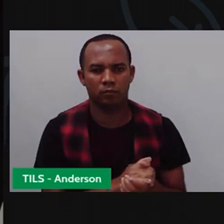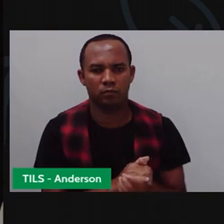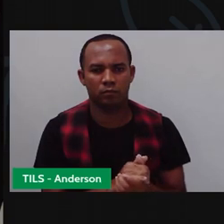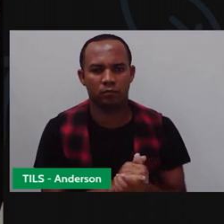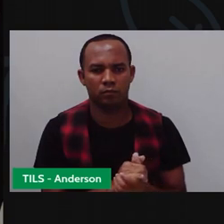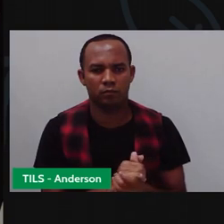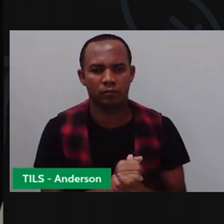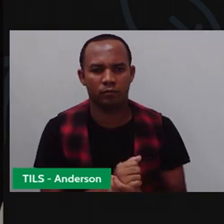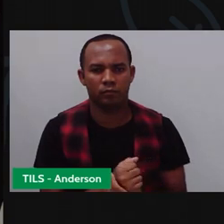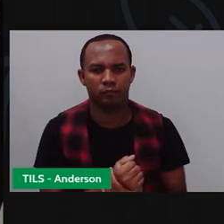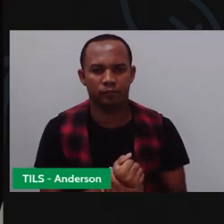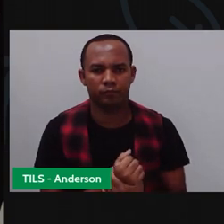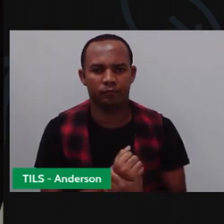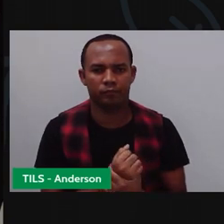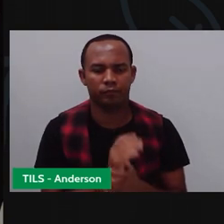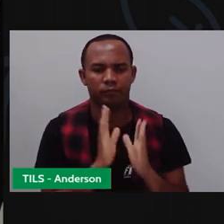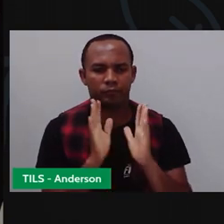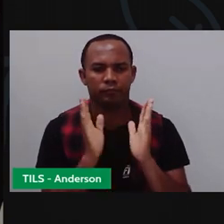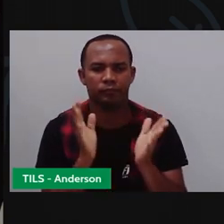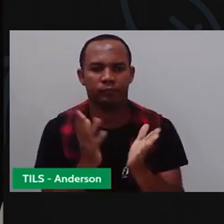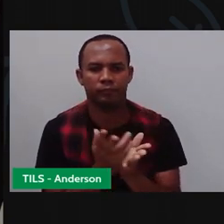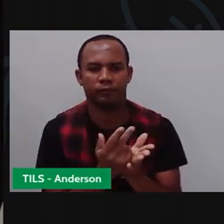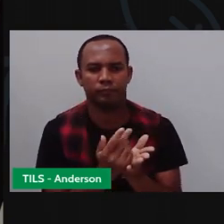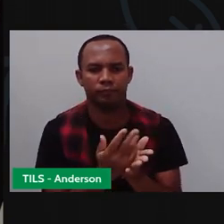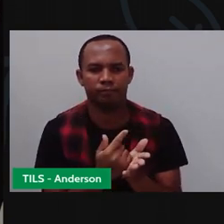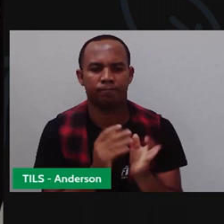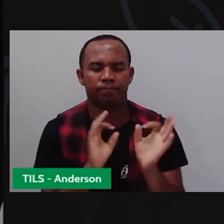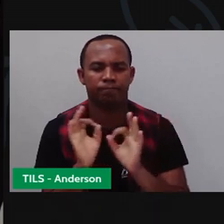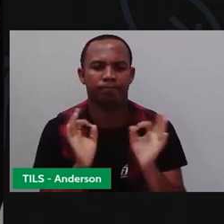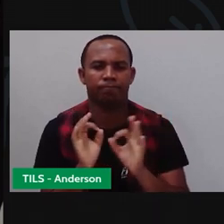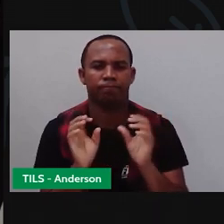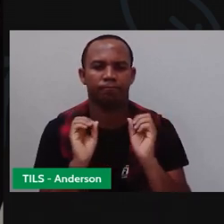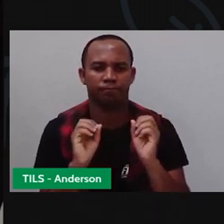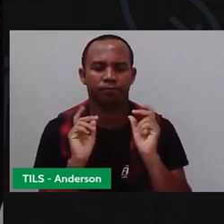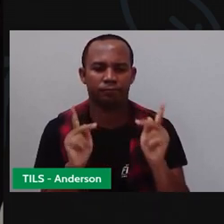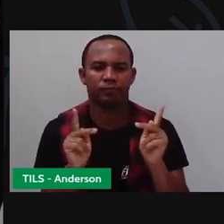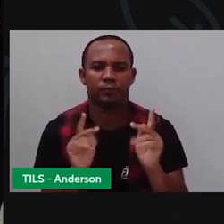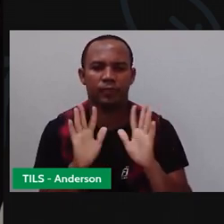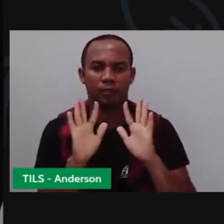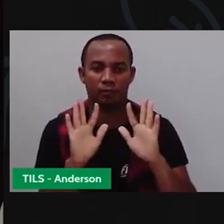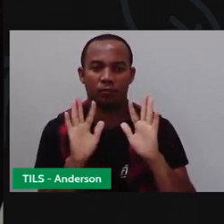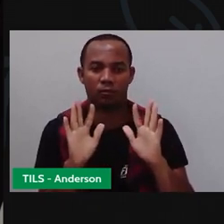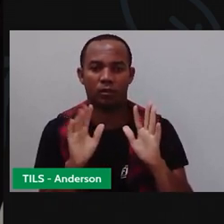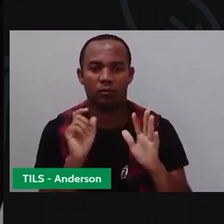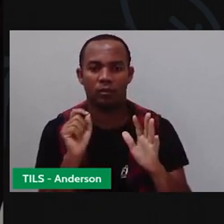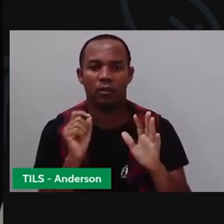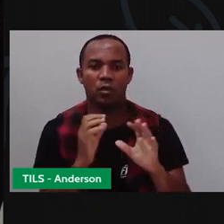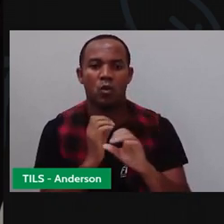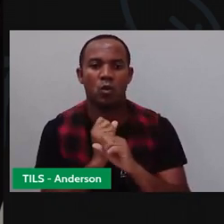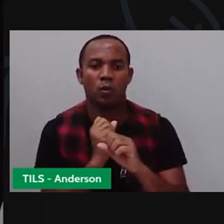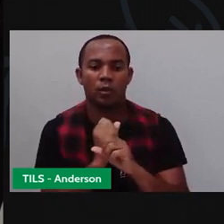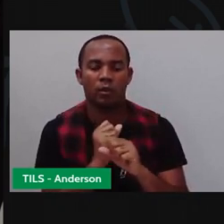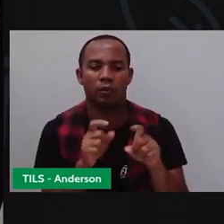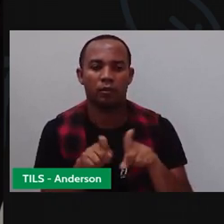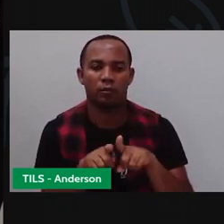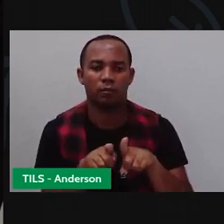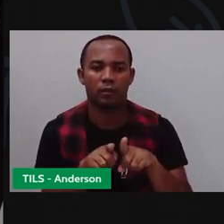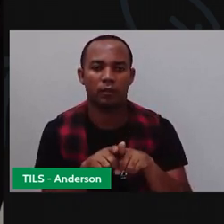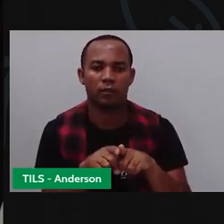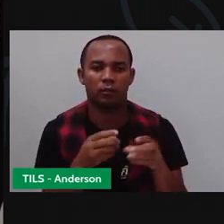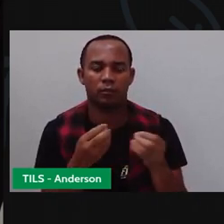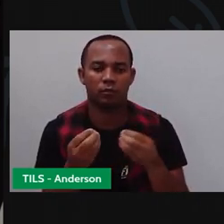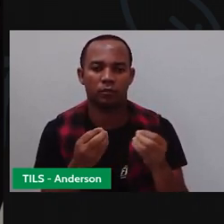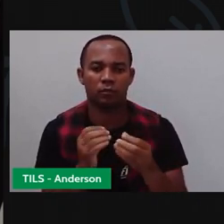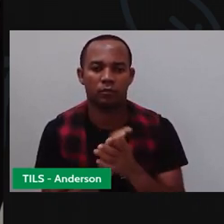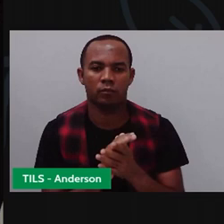Pronto. Desenhei aqui. Também capenga alguns torcinhos. Agora, basta eu contar. Né? Vamos lá. Eu tenho